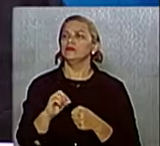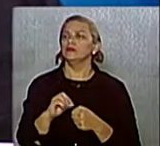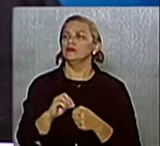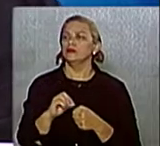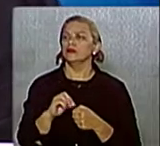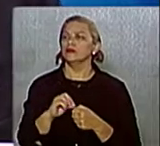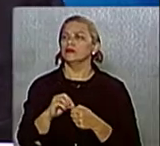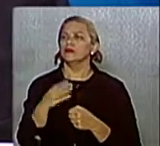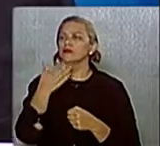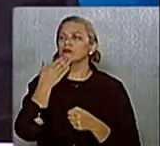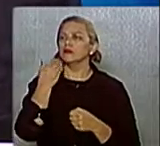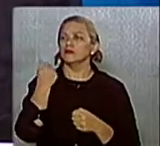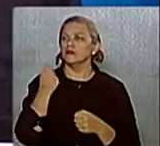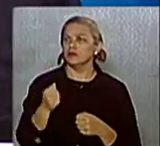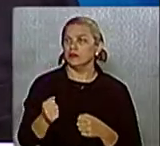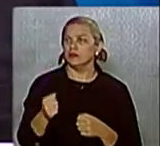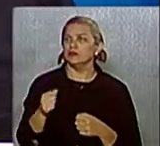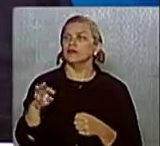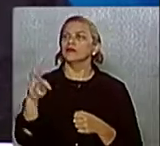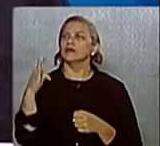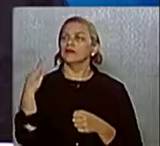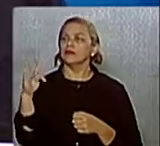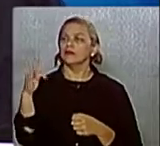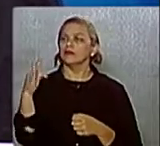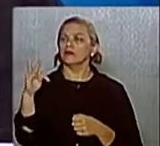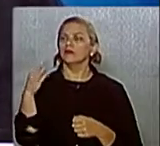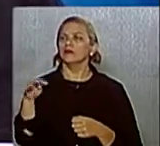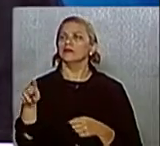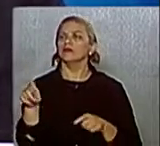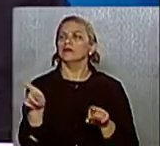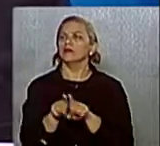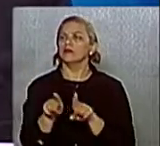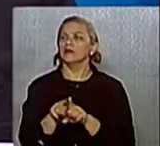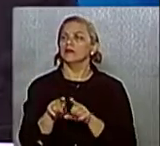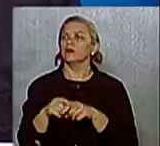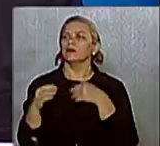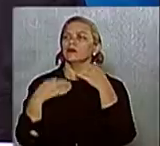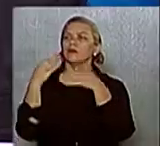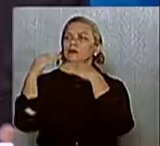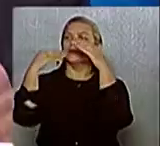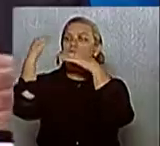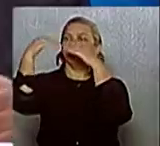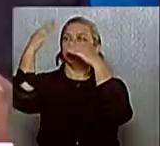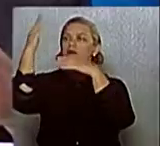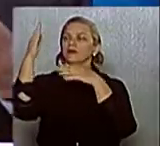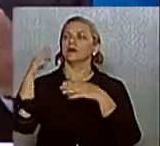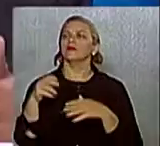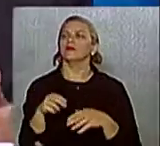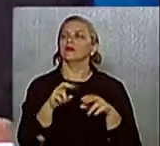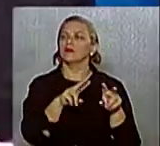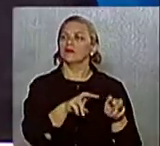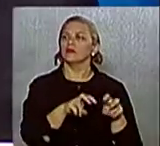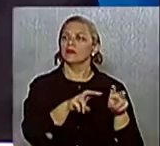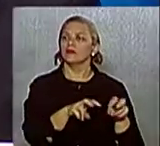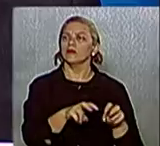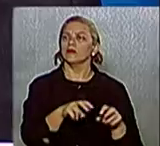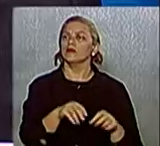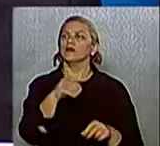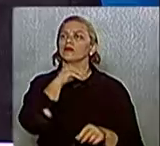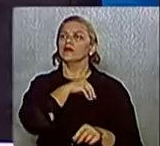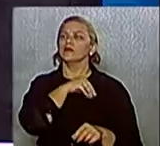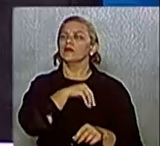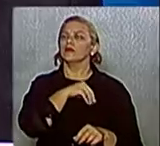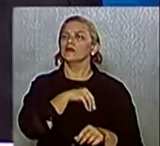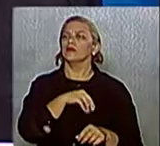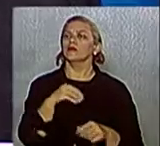assistência técnica para que ele possa aumentar a sua produtividade. E com isso, aumentar a renda deste homem do